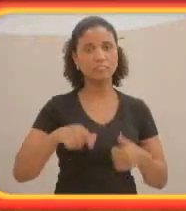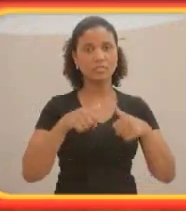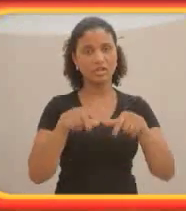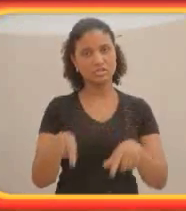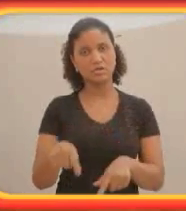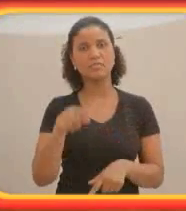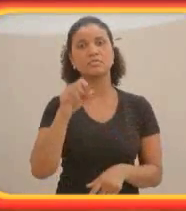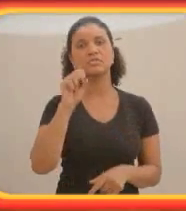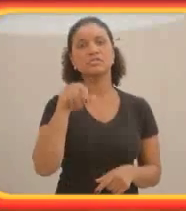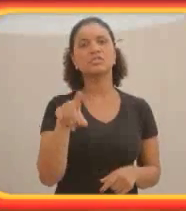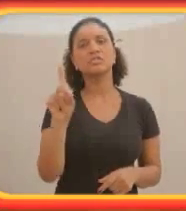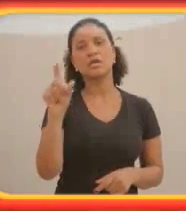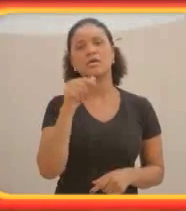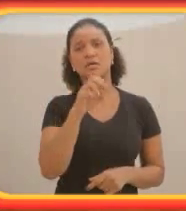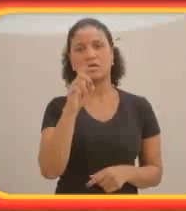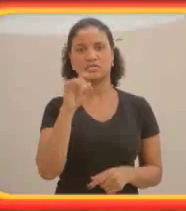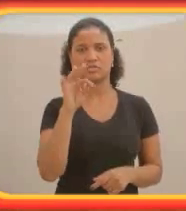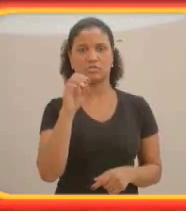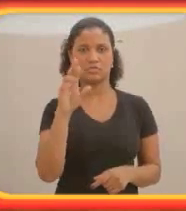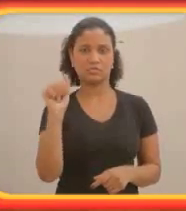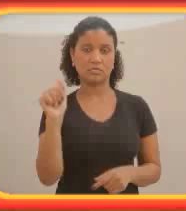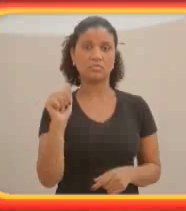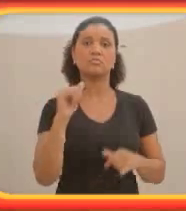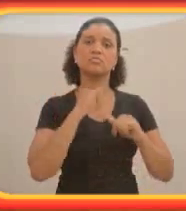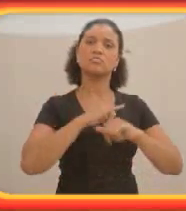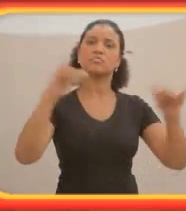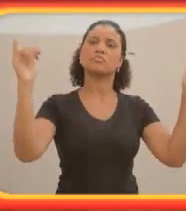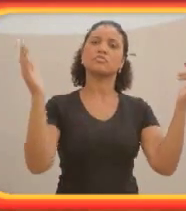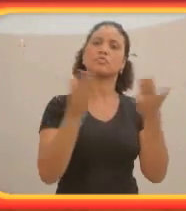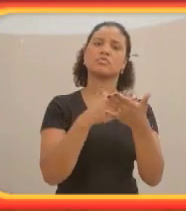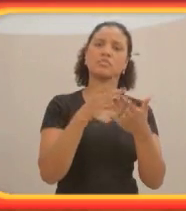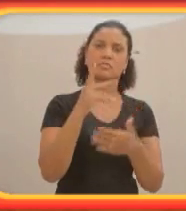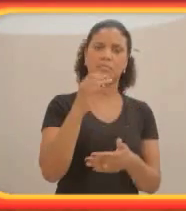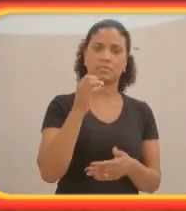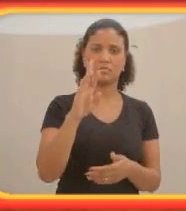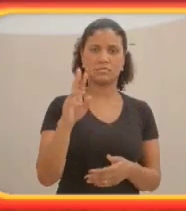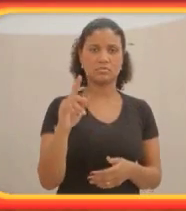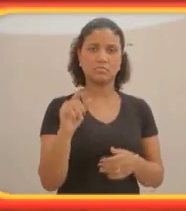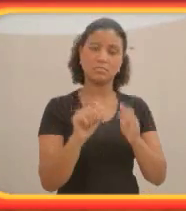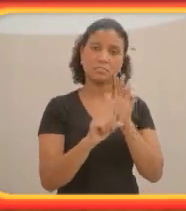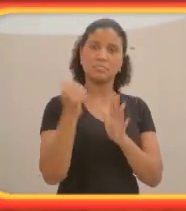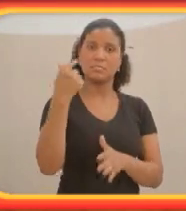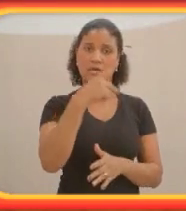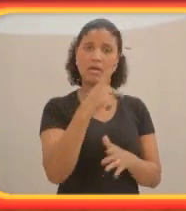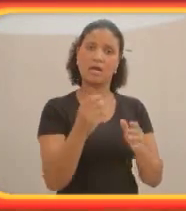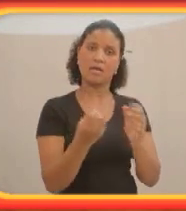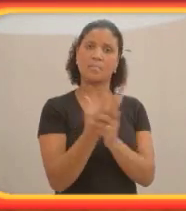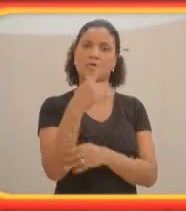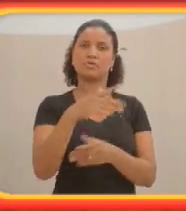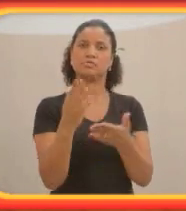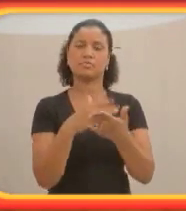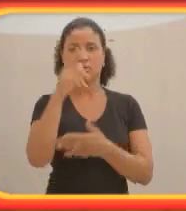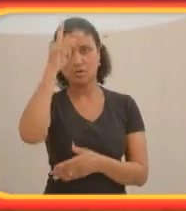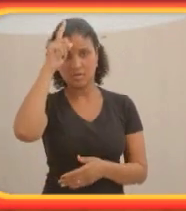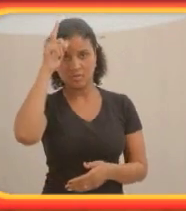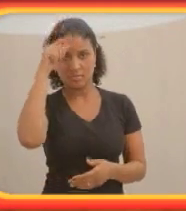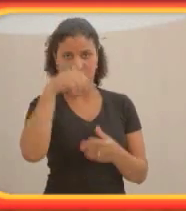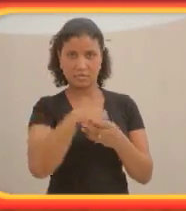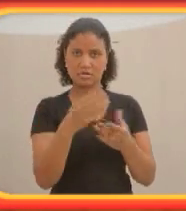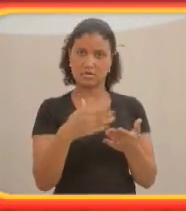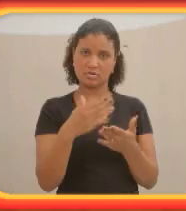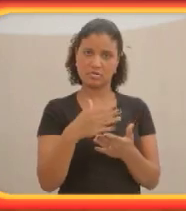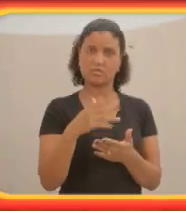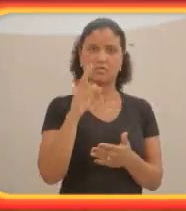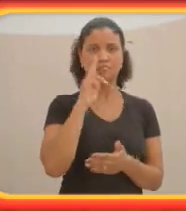Estivemos no estande da editora que publicou os livros de Peter. O primeiro deles apareceu na lista da revista alemã Der Spiegel